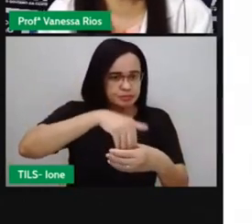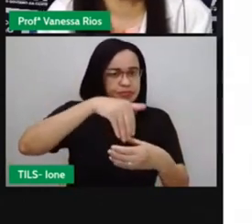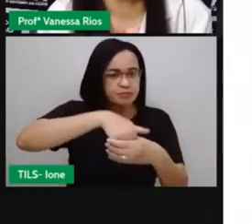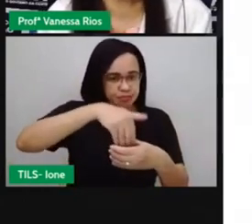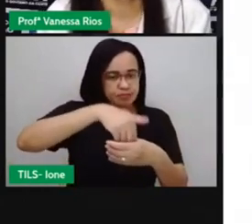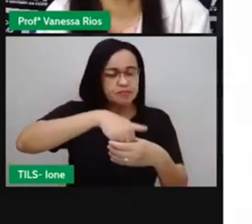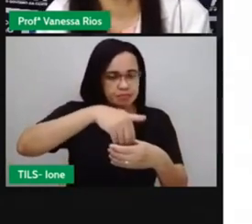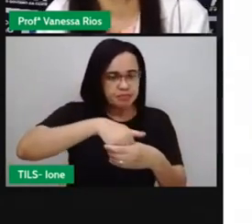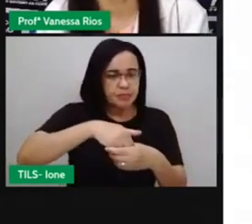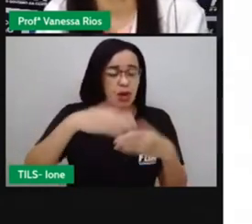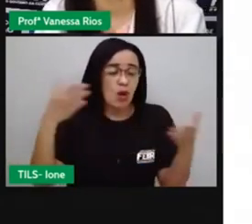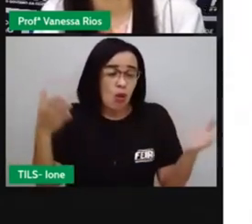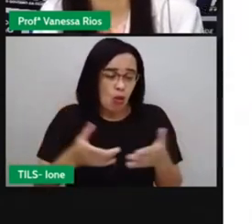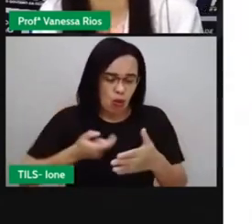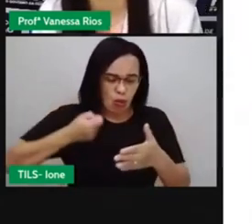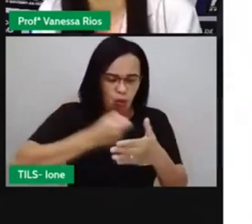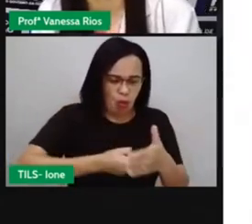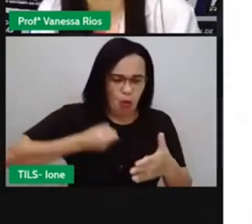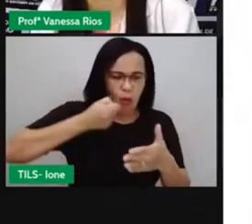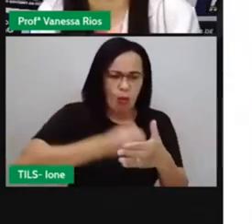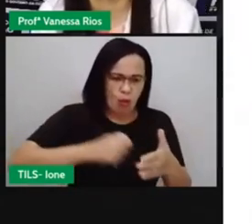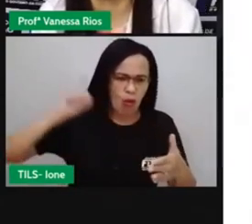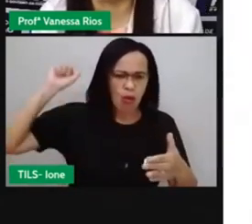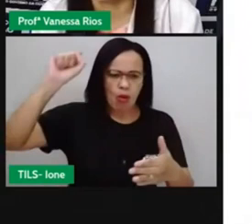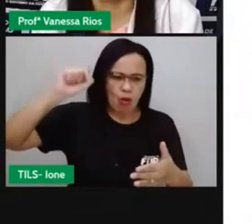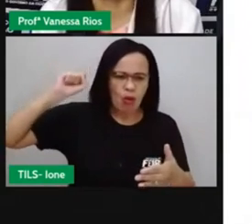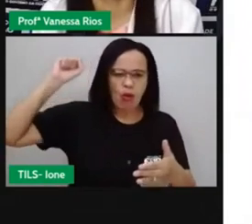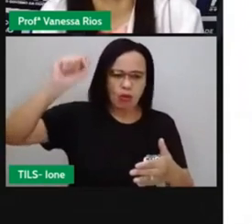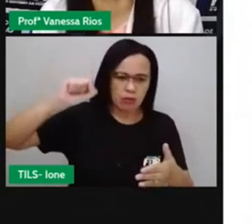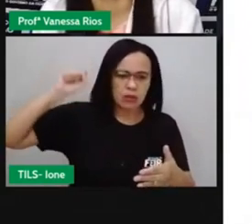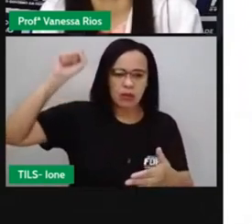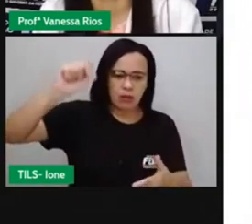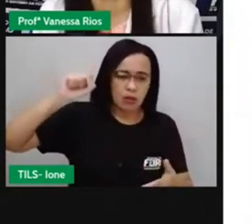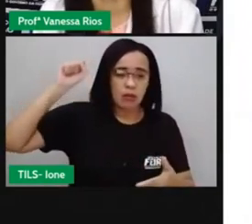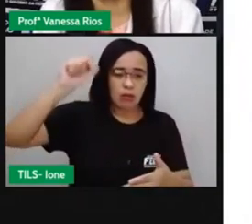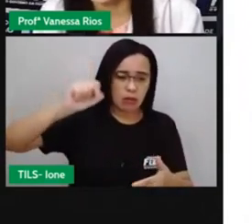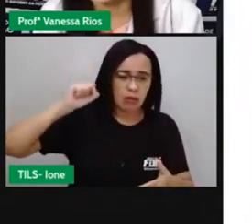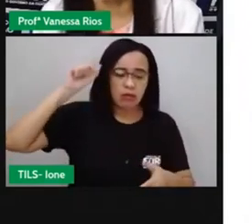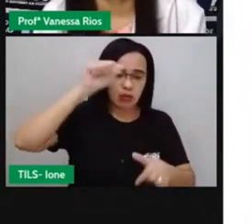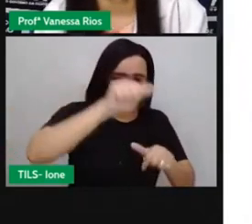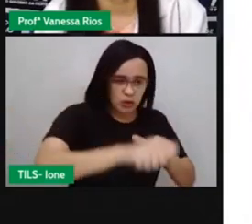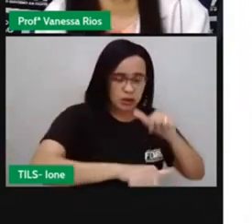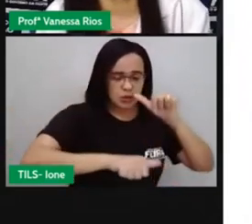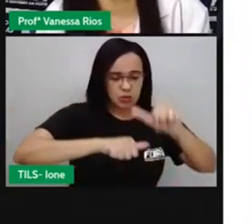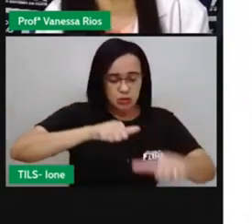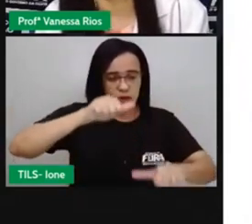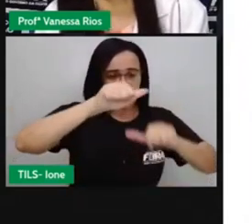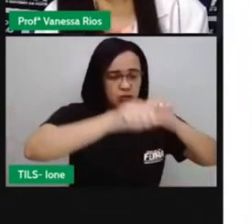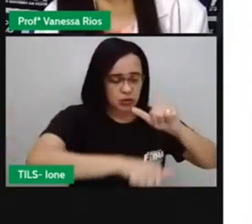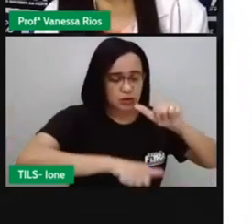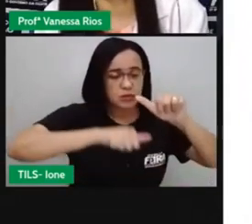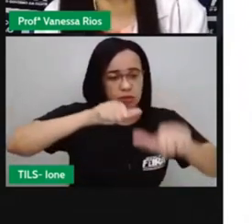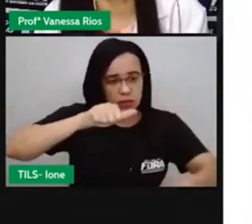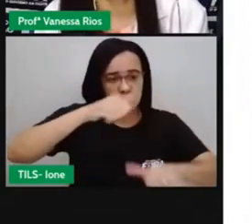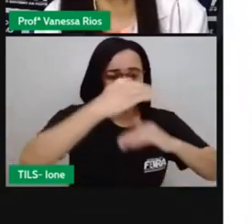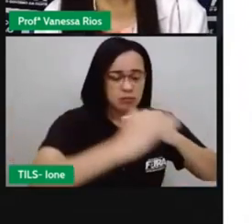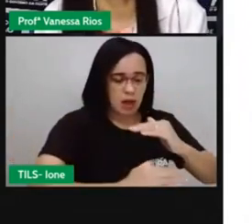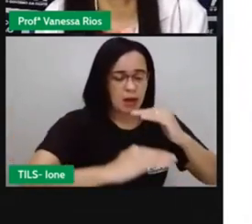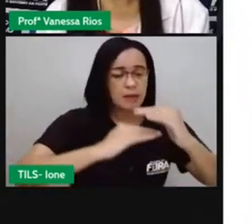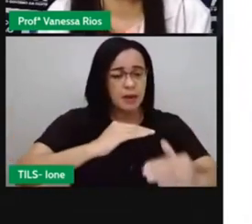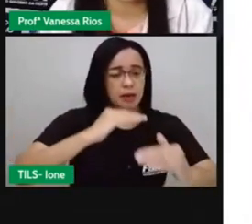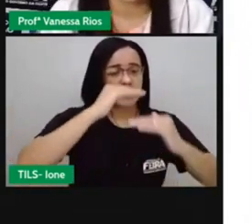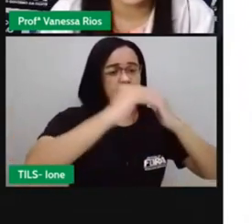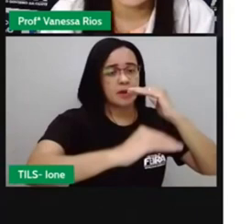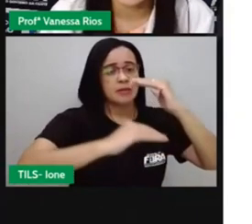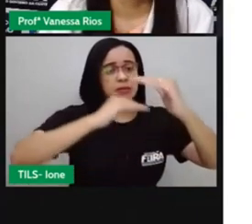adquiridos que foram mudando o processo de eleição, o processo eleitoral, para que chegasse no processo eleitoral